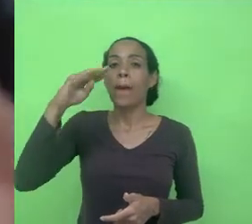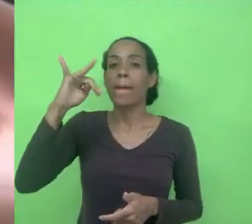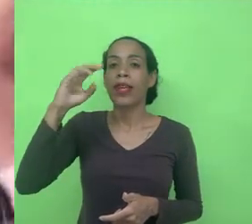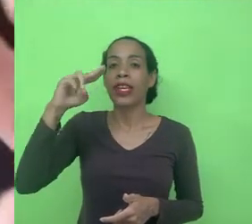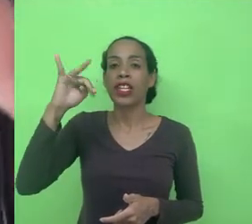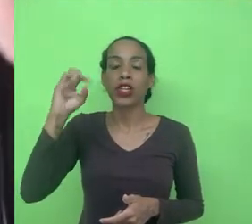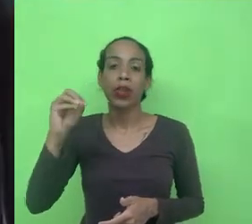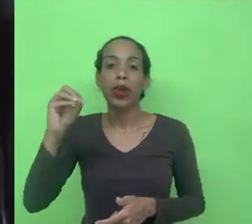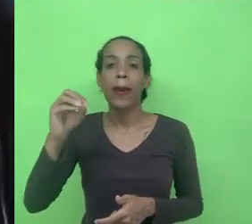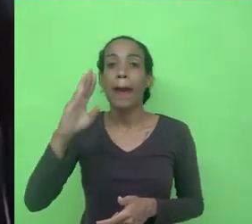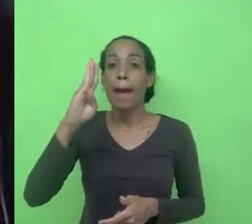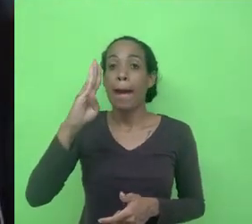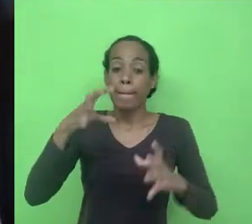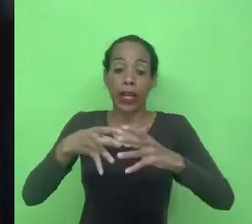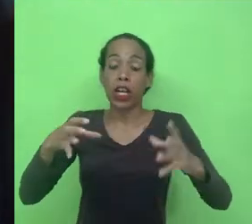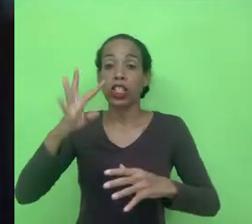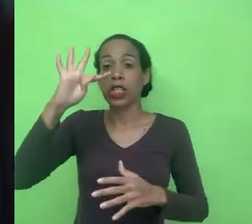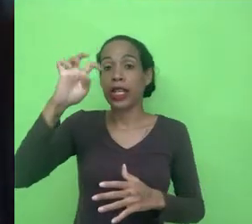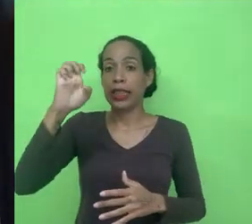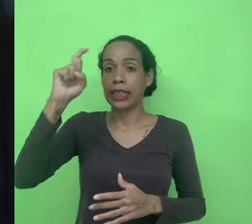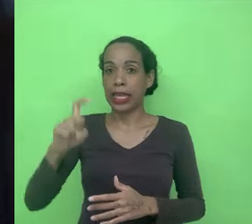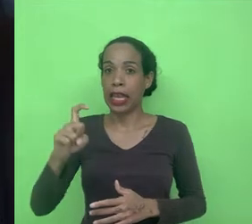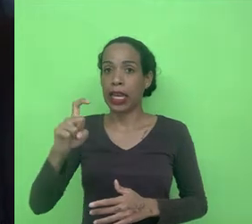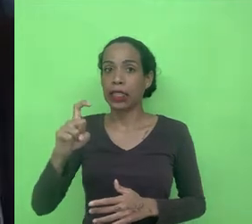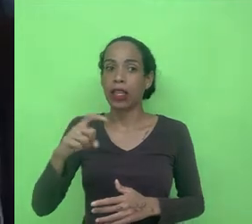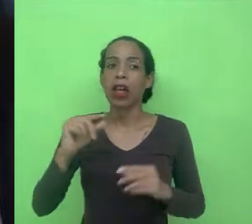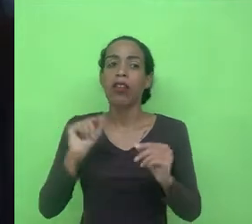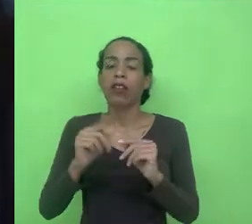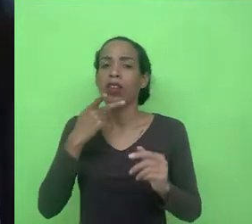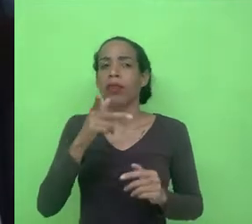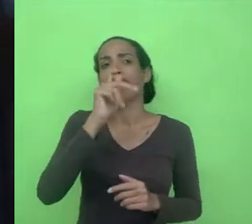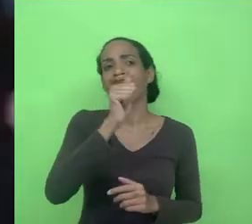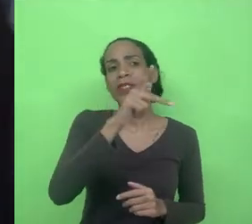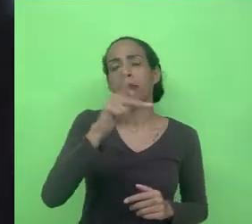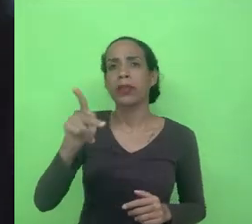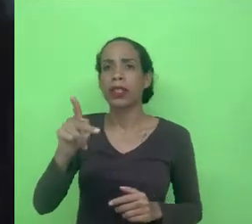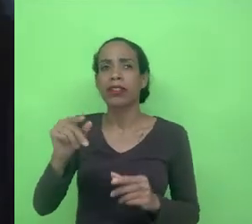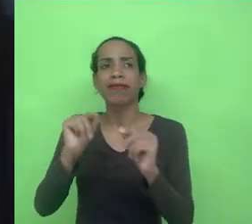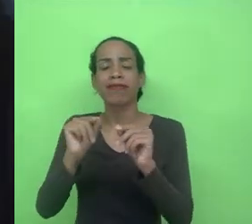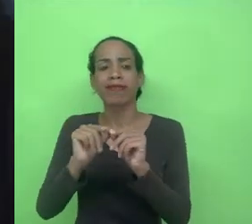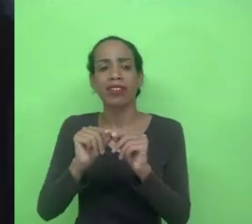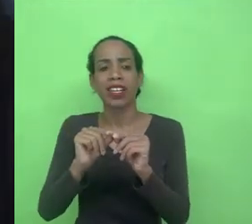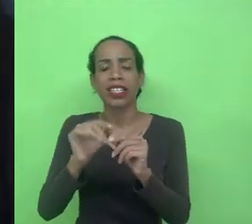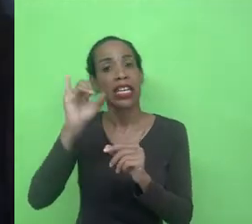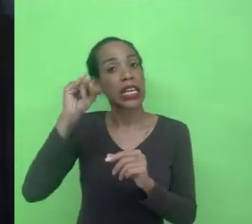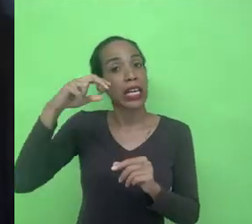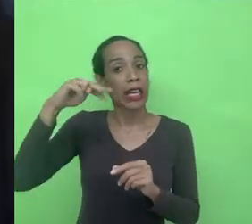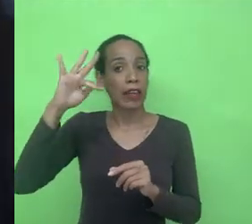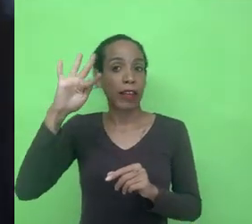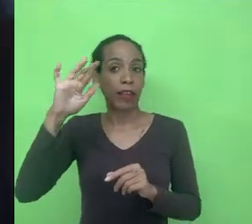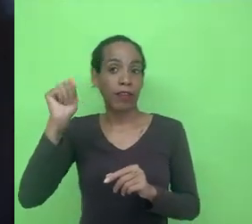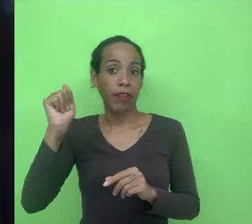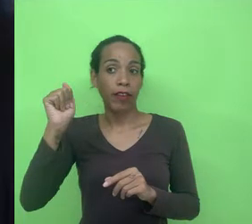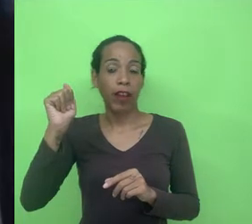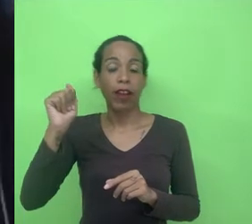a gente fala porque elas são plataformas infraestruturais, elas criam as infraestruturas globais